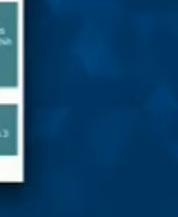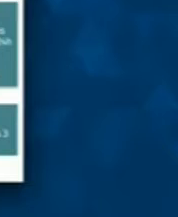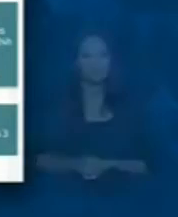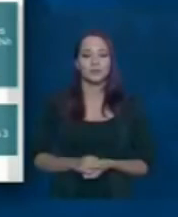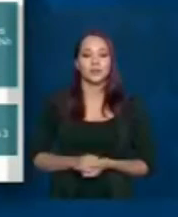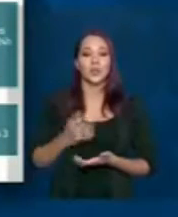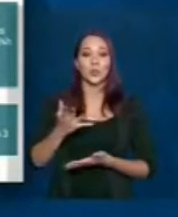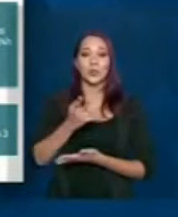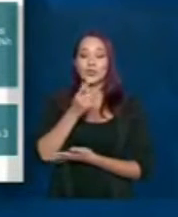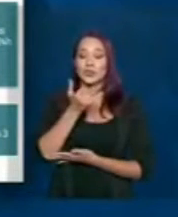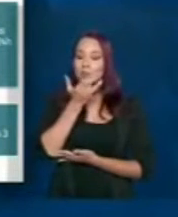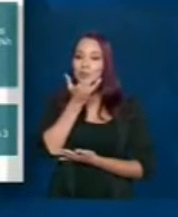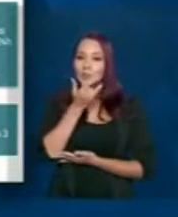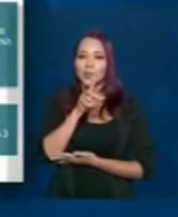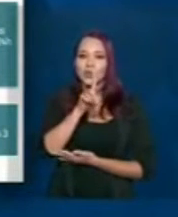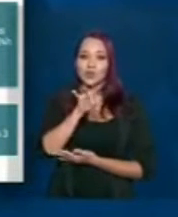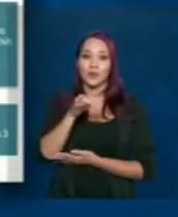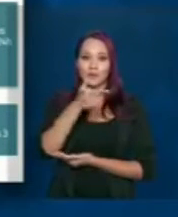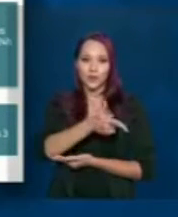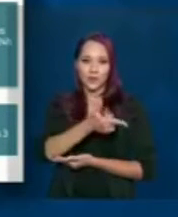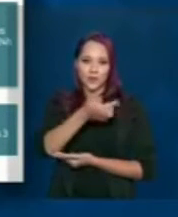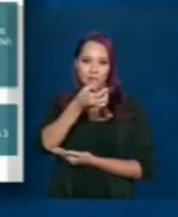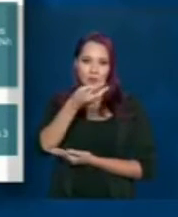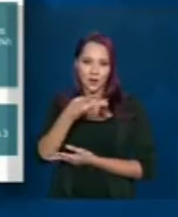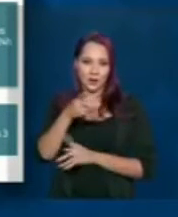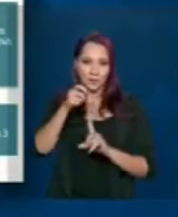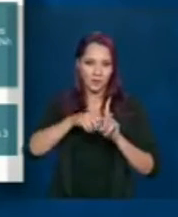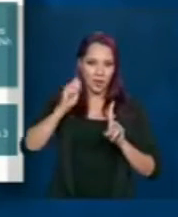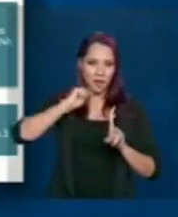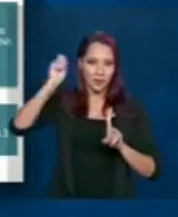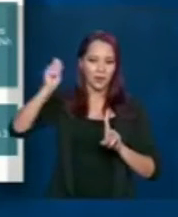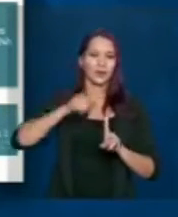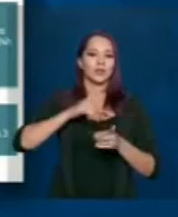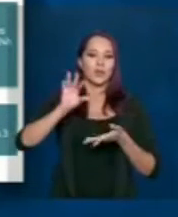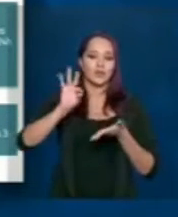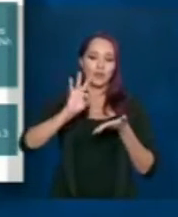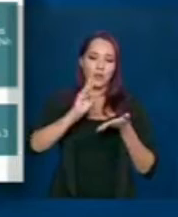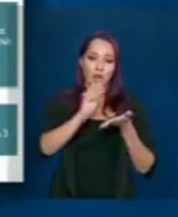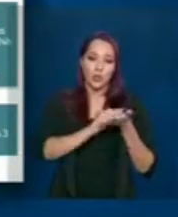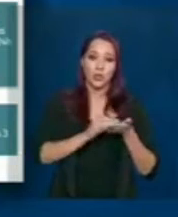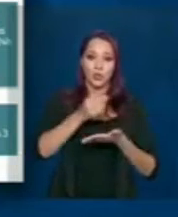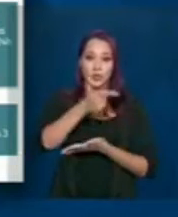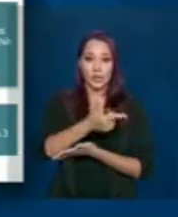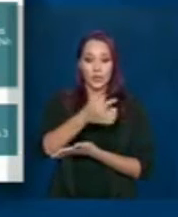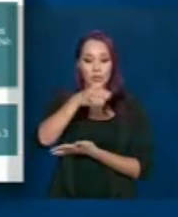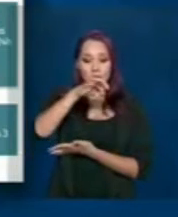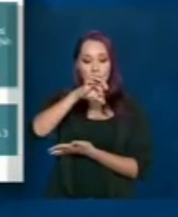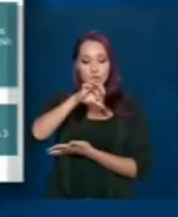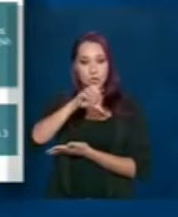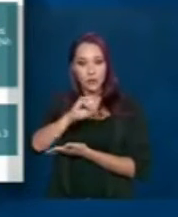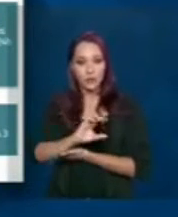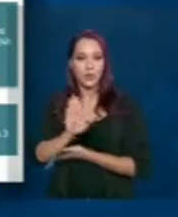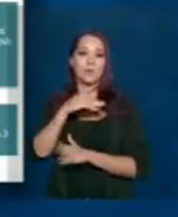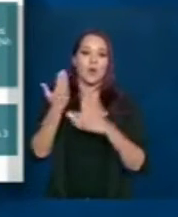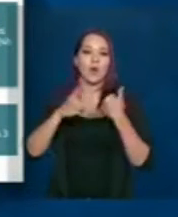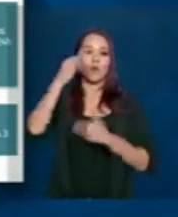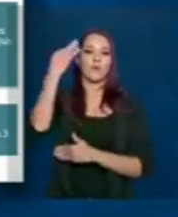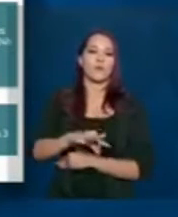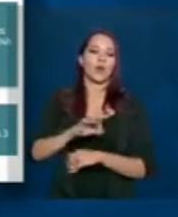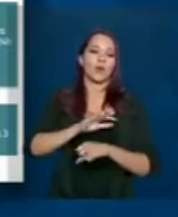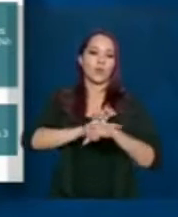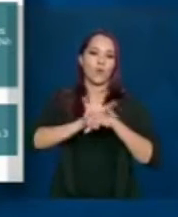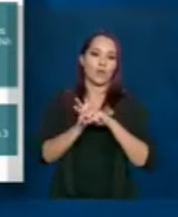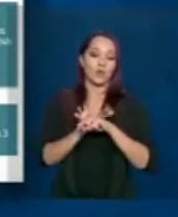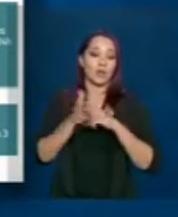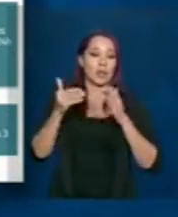no dia 23 de abril nós tivemos efetivamente o registro de 290 óbitos confirmados por covid esse é que